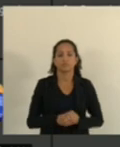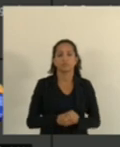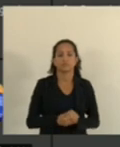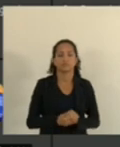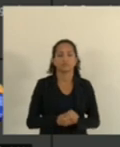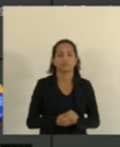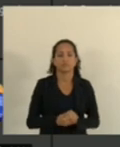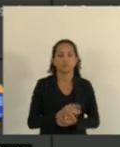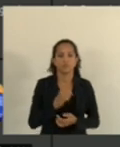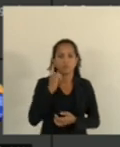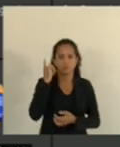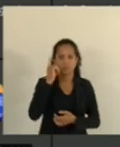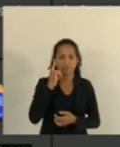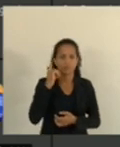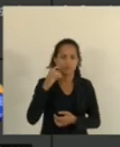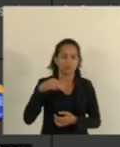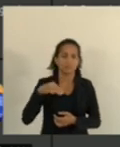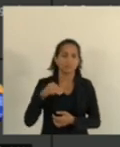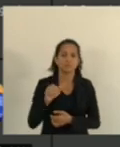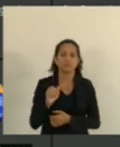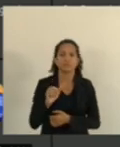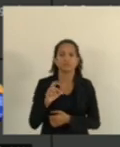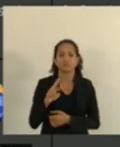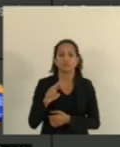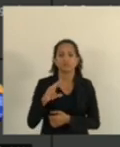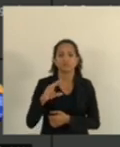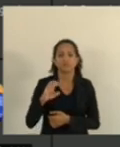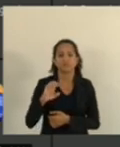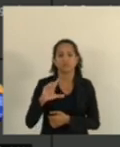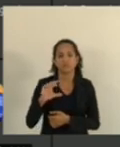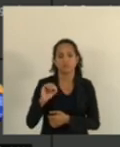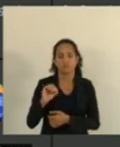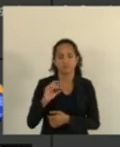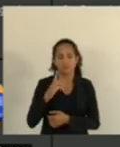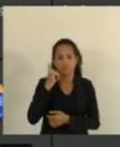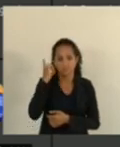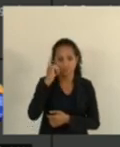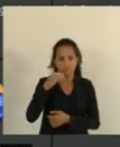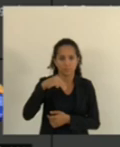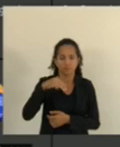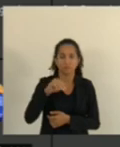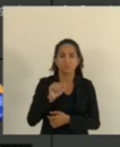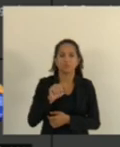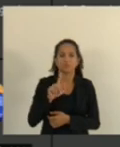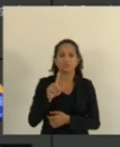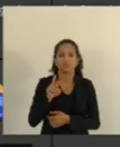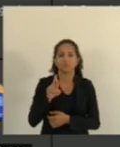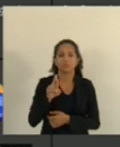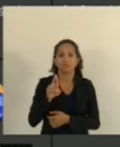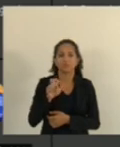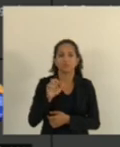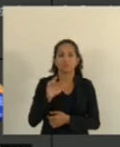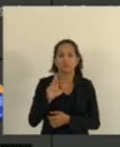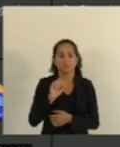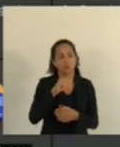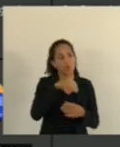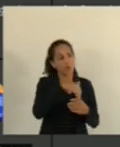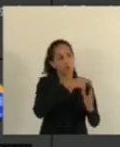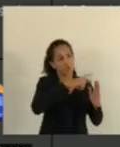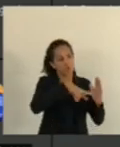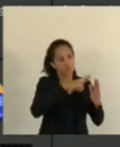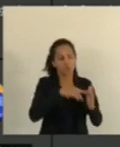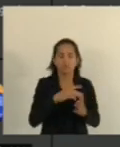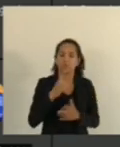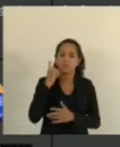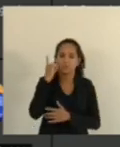Deputado Marcelo Santos Deputado Marcos Madureira Deputado Marcos Madureira Deputado